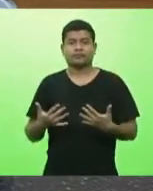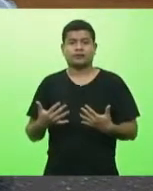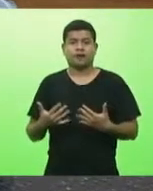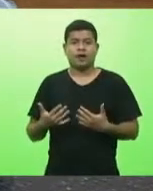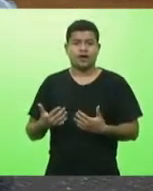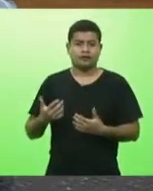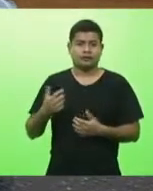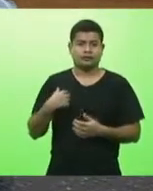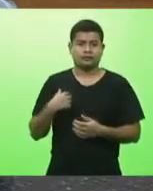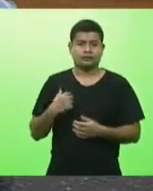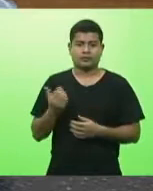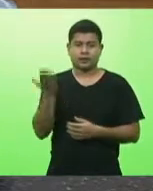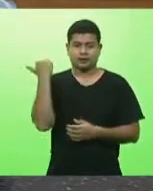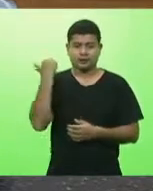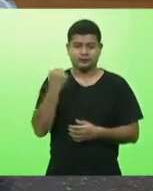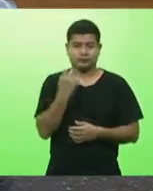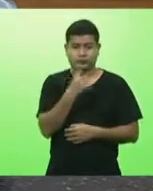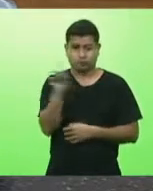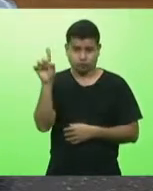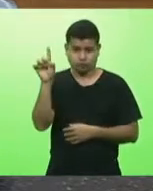mas quando